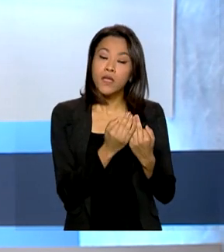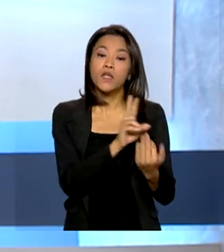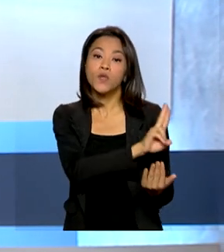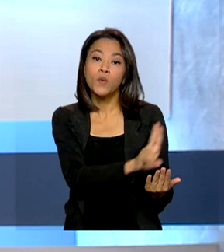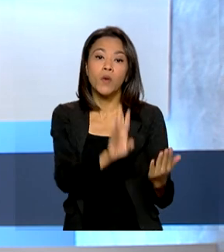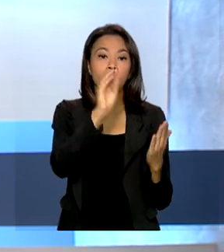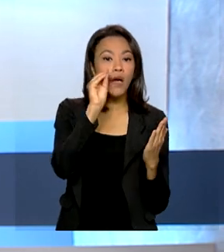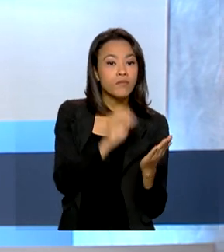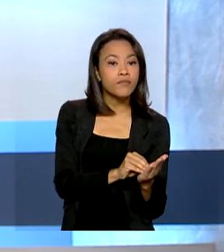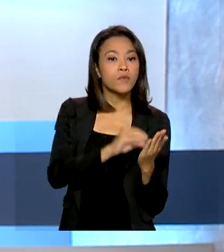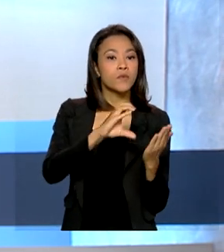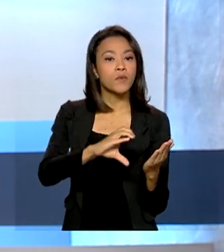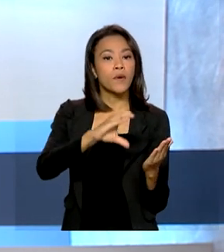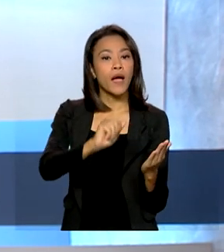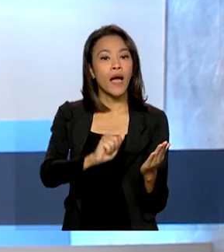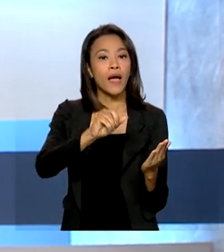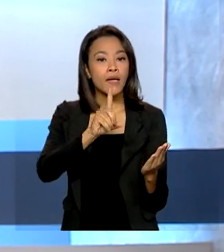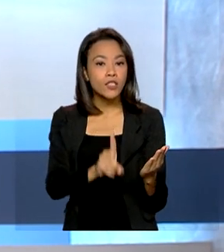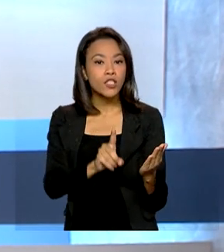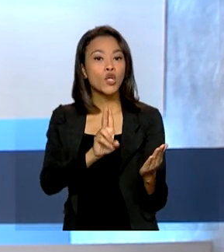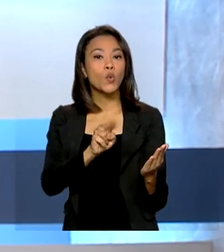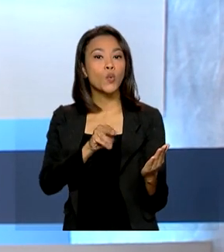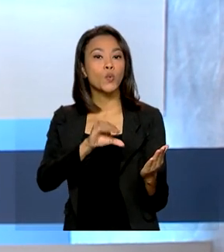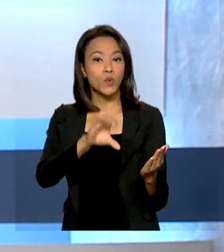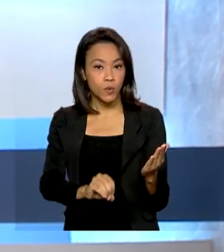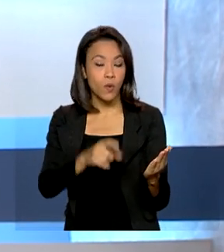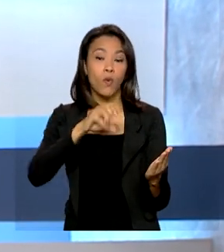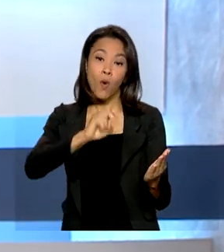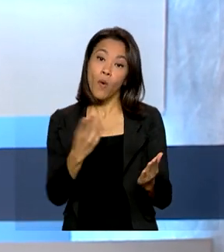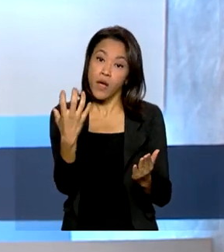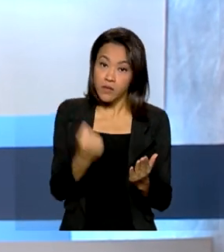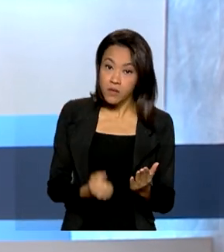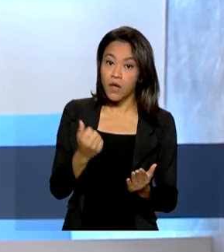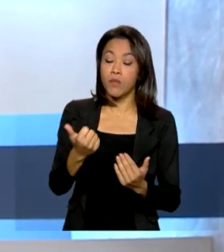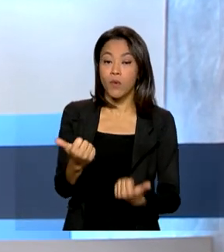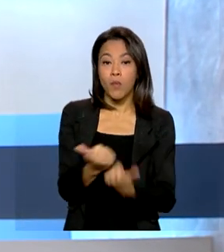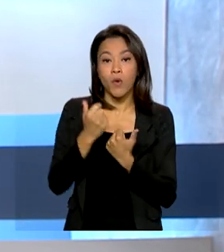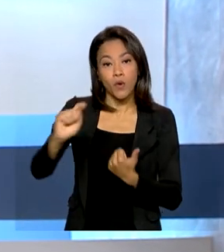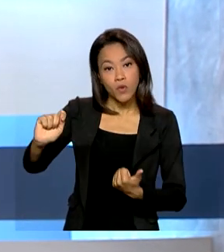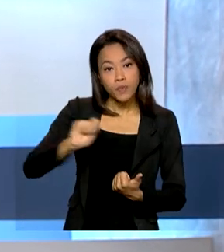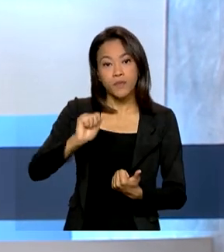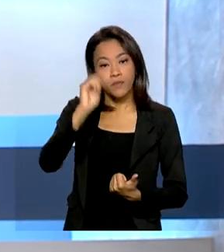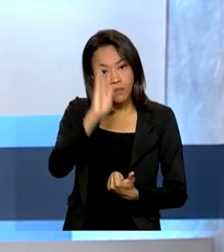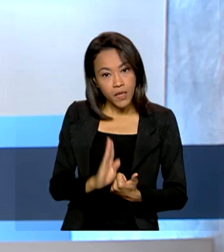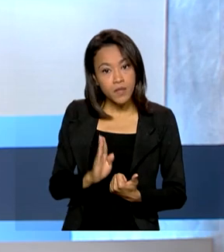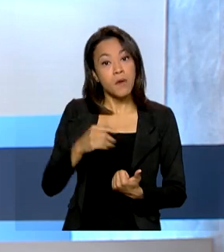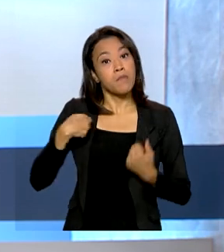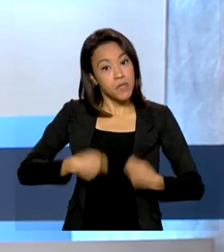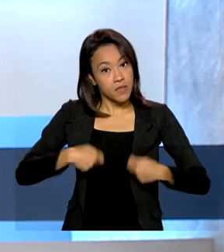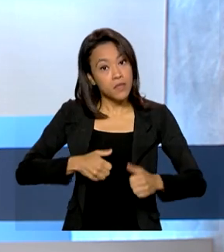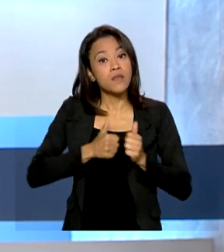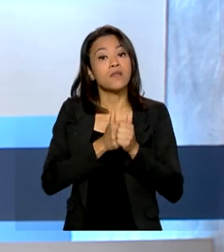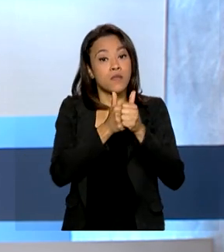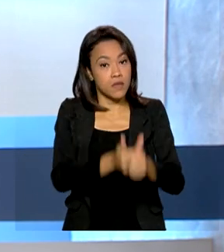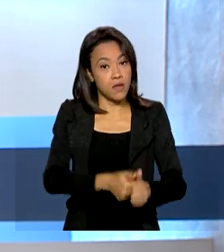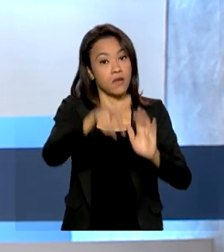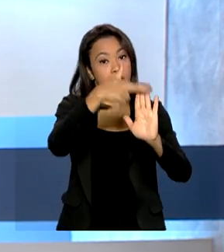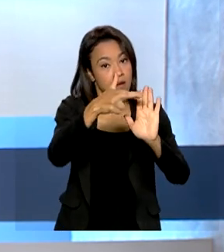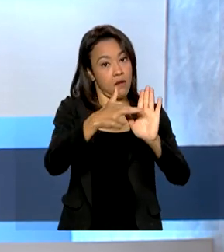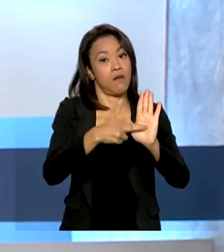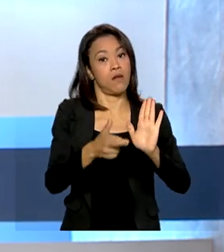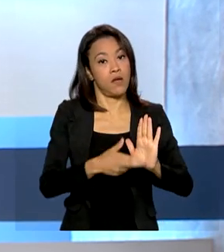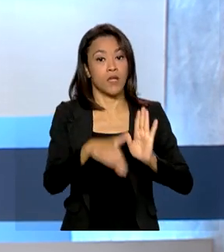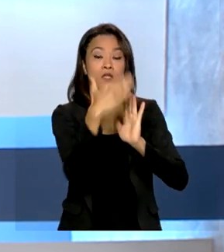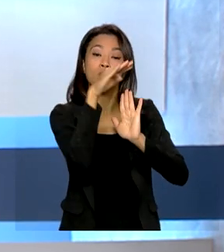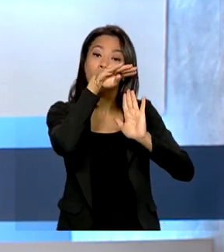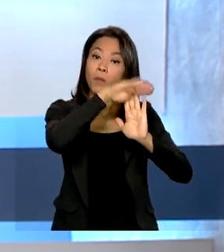no Cade Único ou já beneficiárias do Auxílio Brasil, desde que sejam respeitadas as demais regras do programa, tais